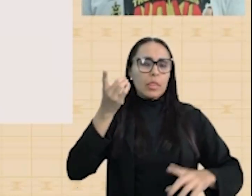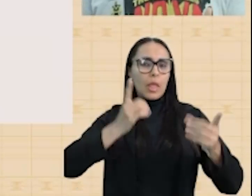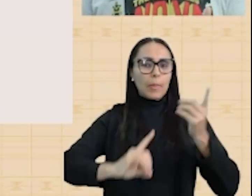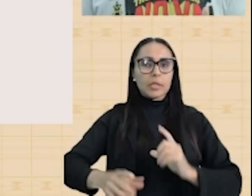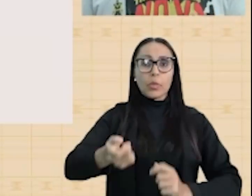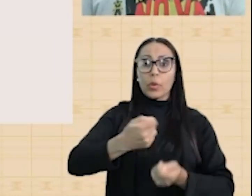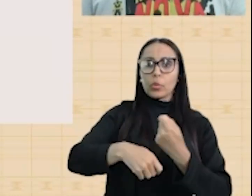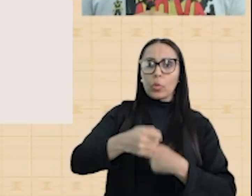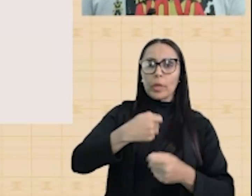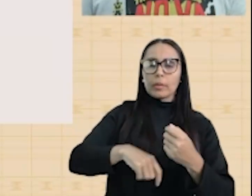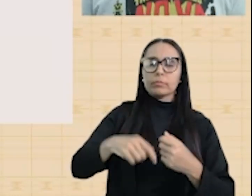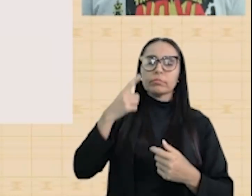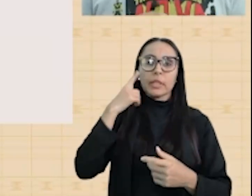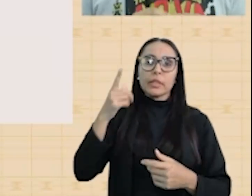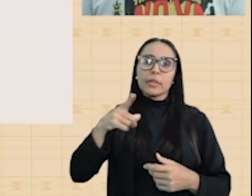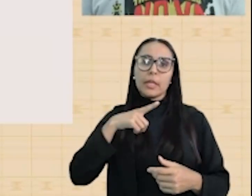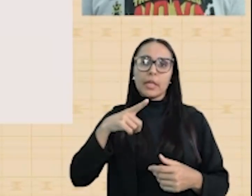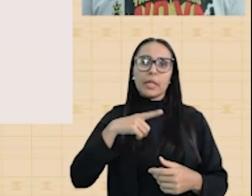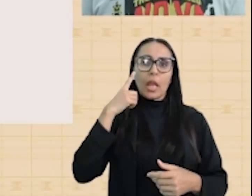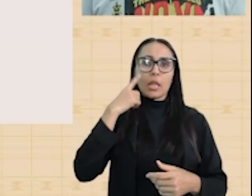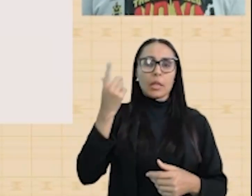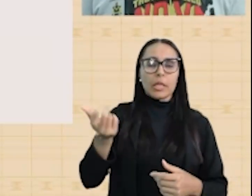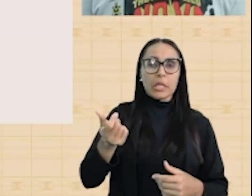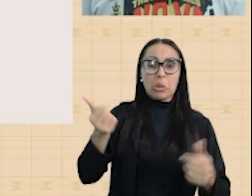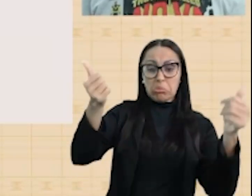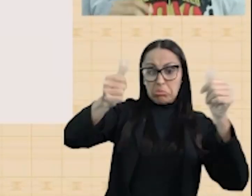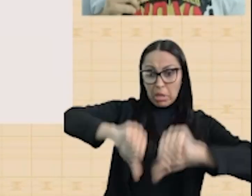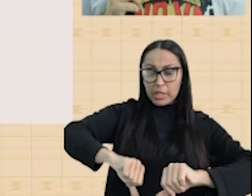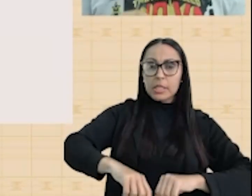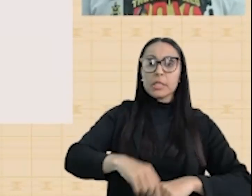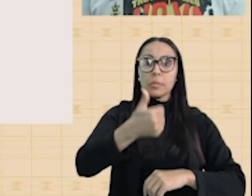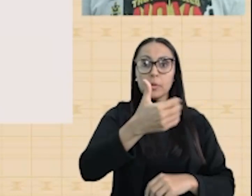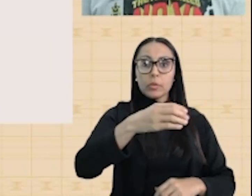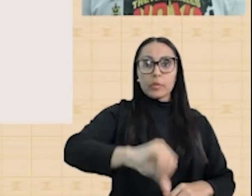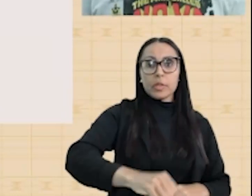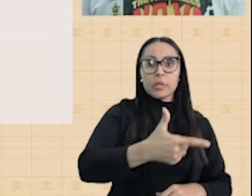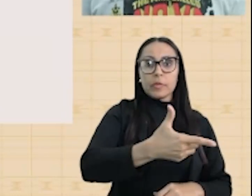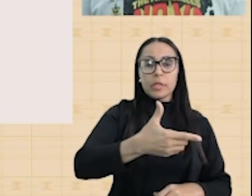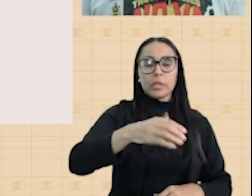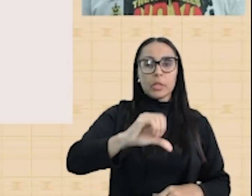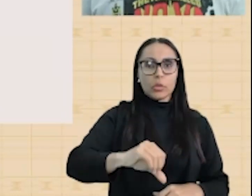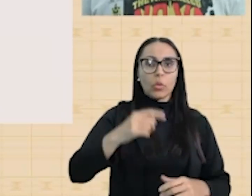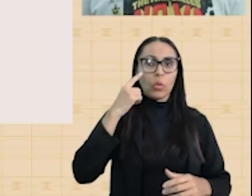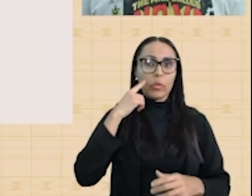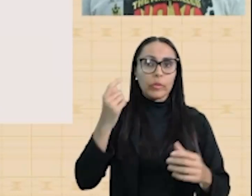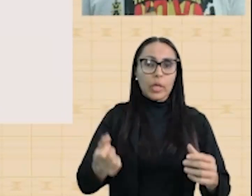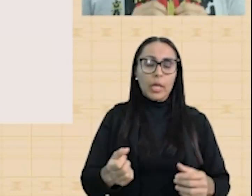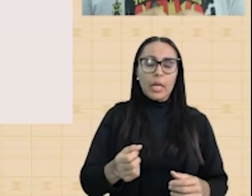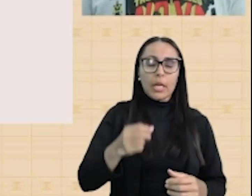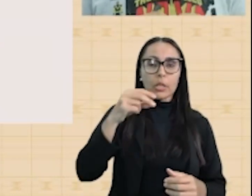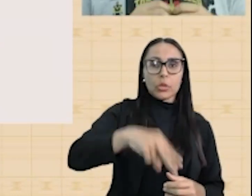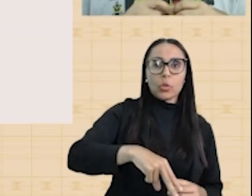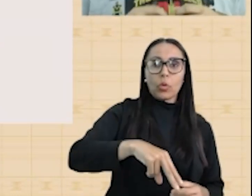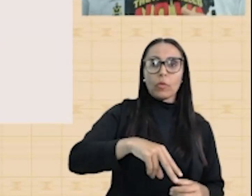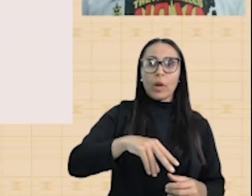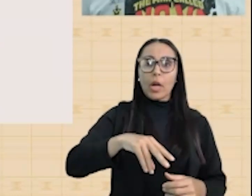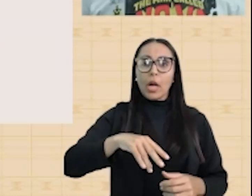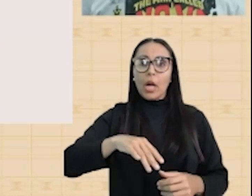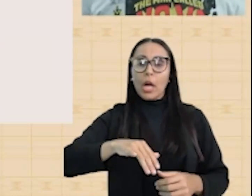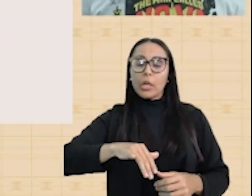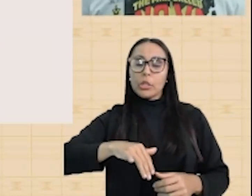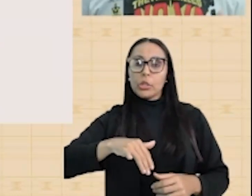econômica, que terá, na crise de 1929, com a quebra da Bolsa de Valores de Nova Iorque, o seu